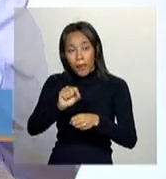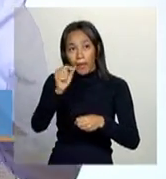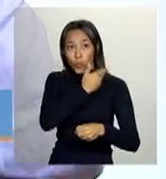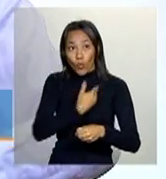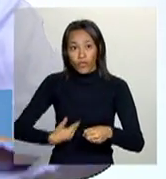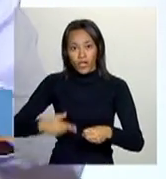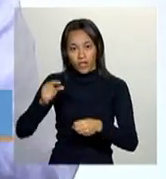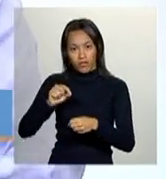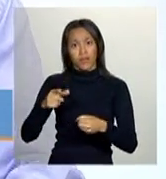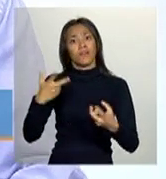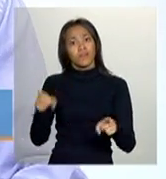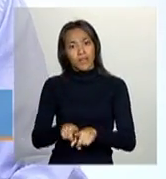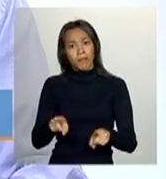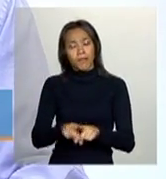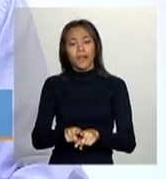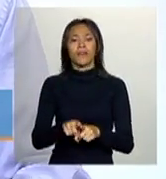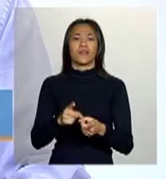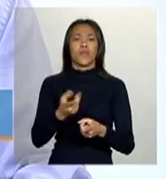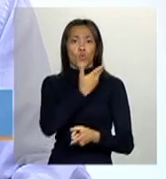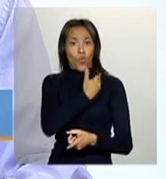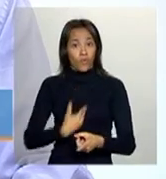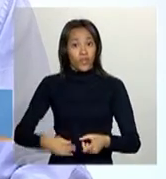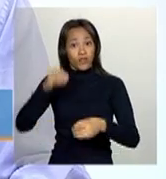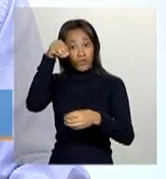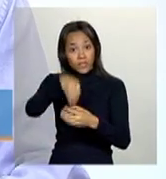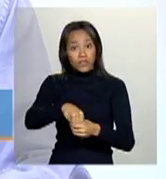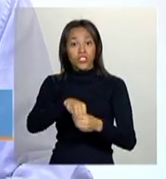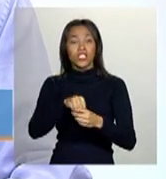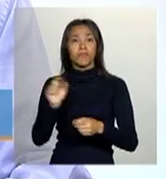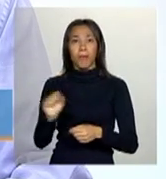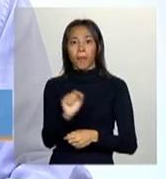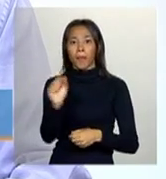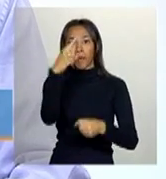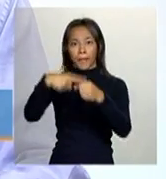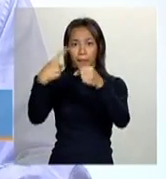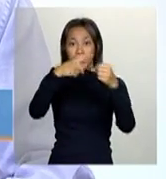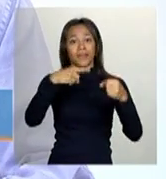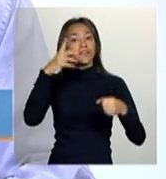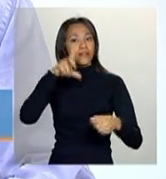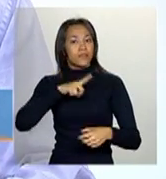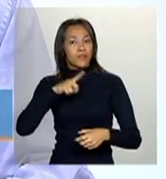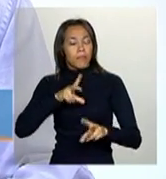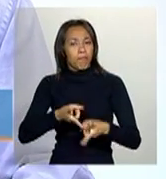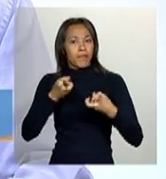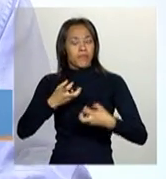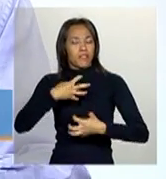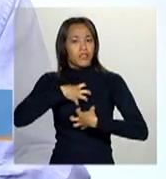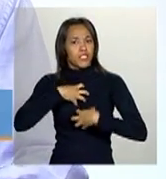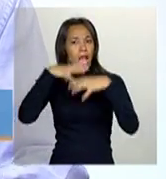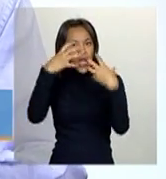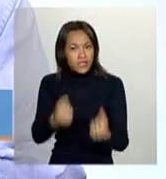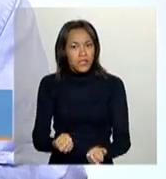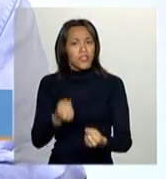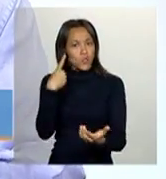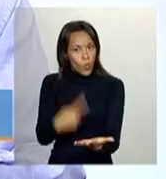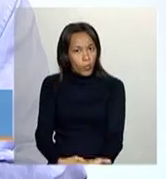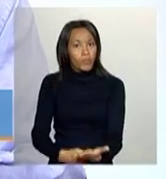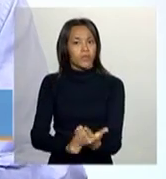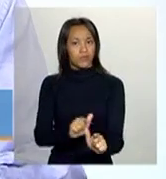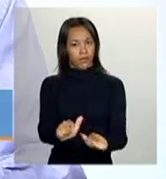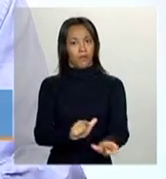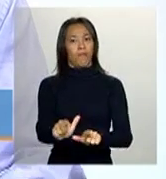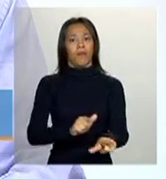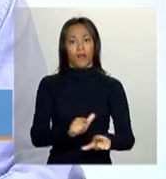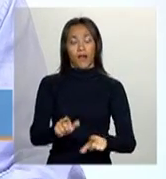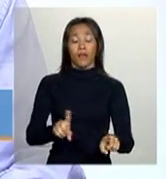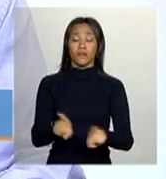municipal, a administração pública municipal se sensibilizar e comprar essa ideia, depois, buscar